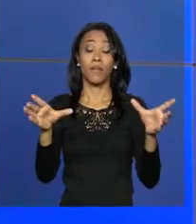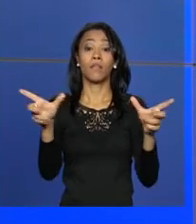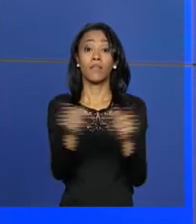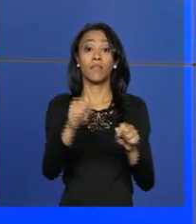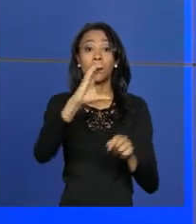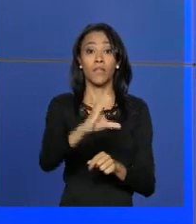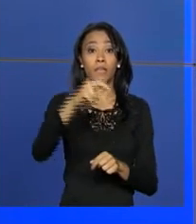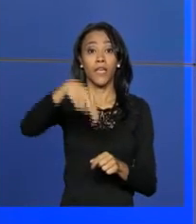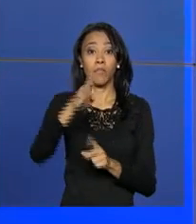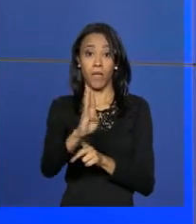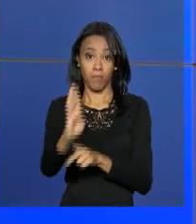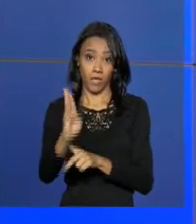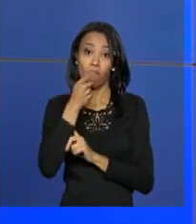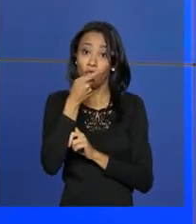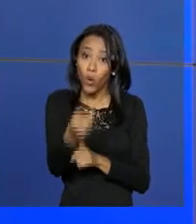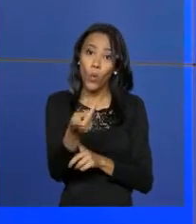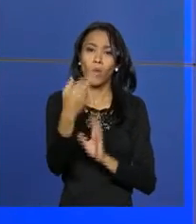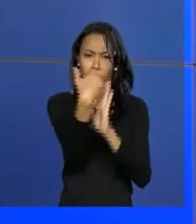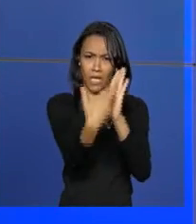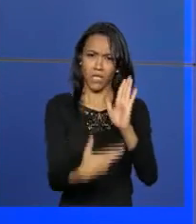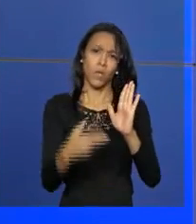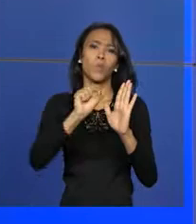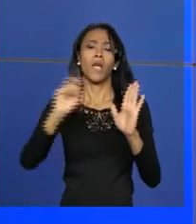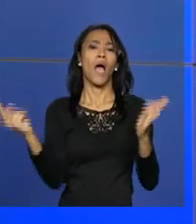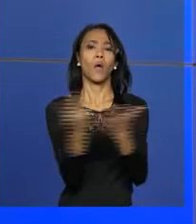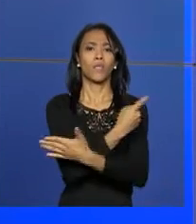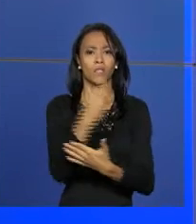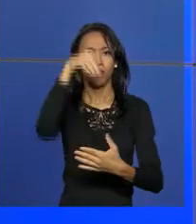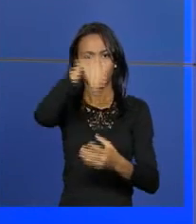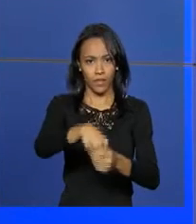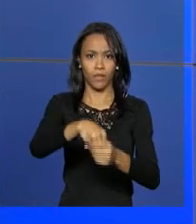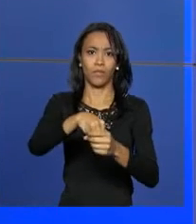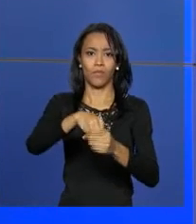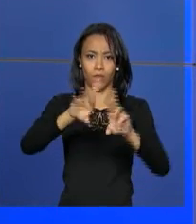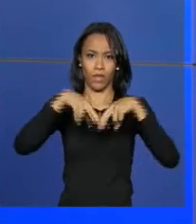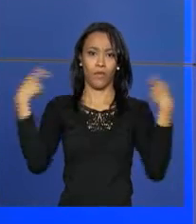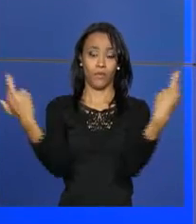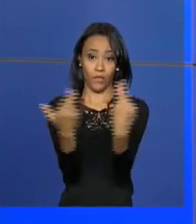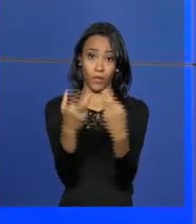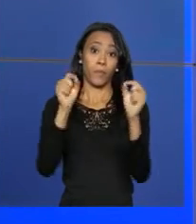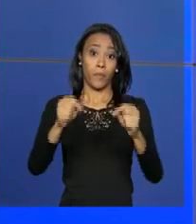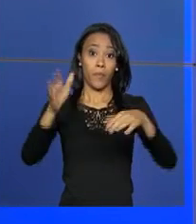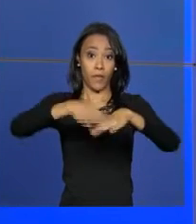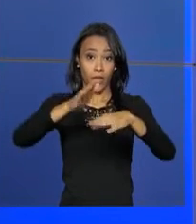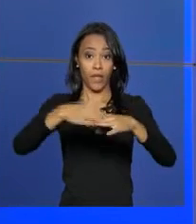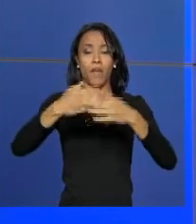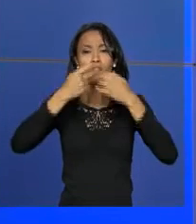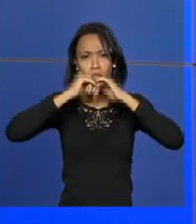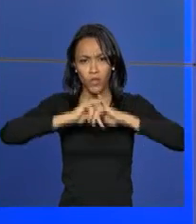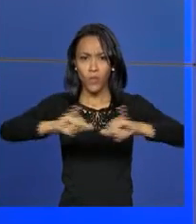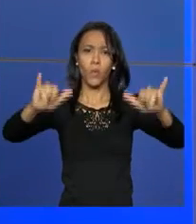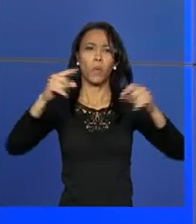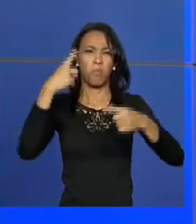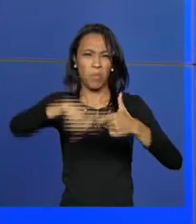divulgou a declaração sobre o momento nacional dentro das atividades da Assembleia Geral da CNBB. De acordo com a declaração, frente à